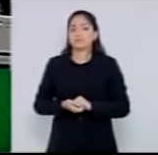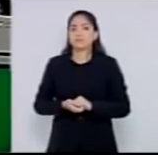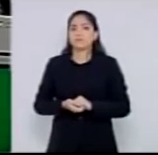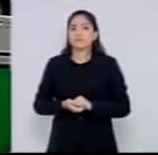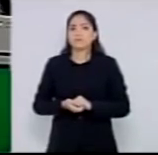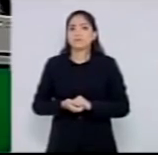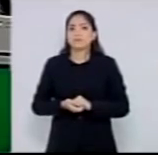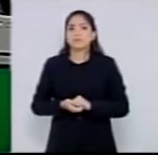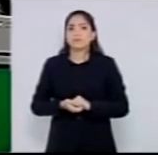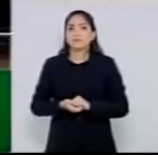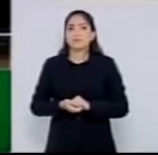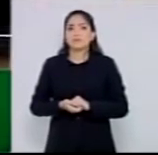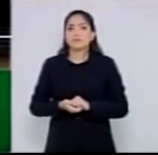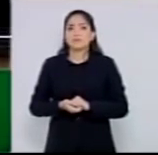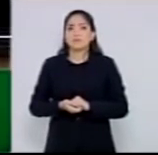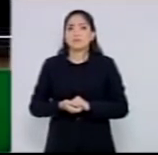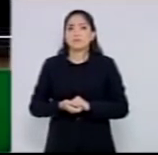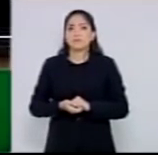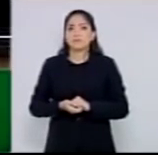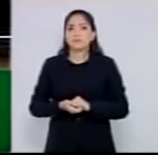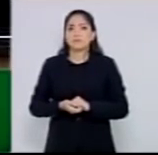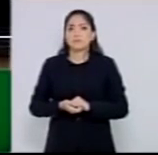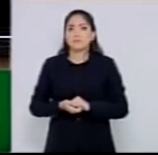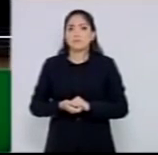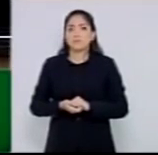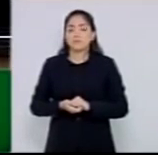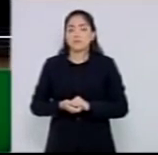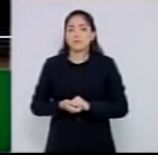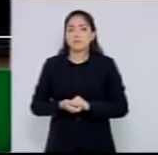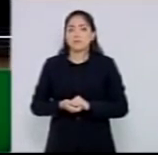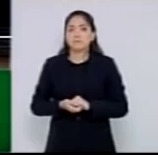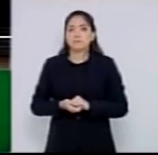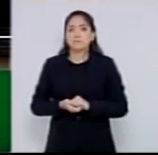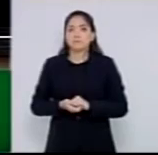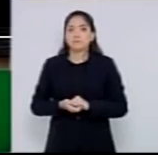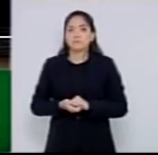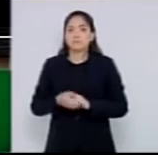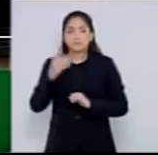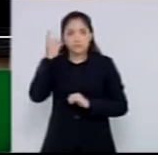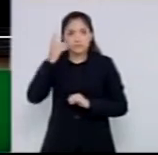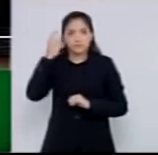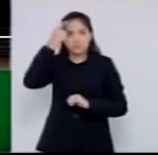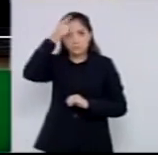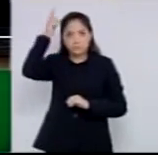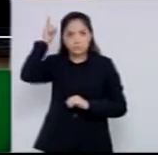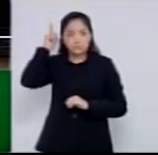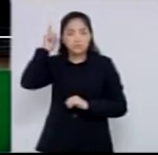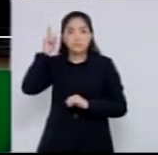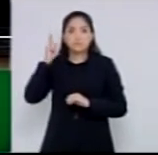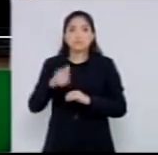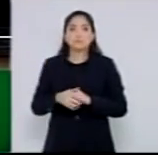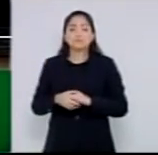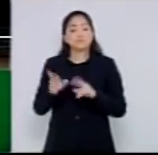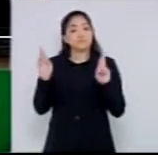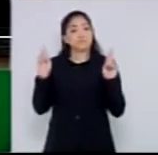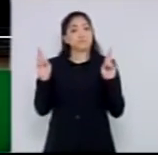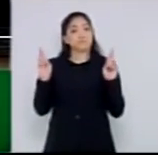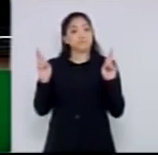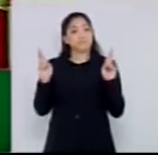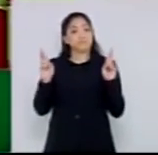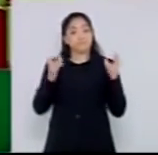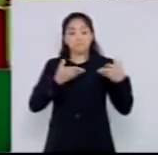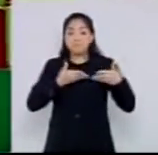Mais um minuto, para deputado, que é, não desculpe, deputado Jean, eu, eu espero ser convidado, para a